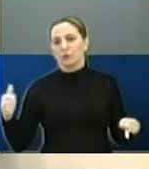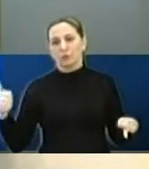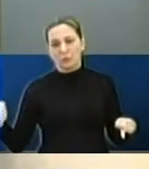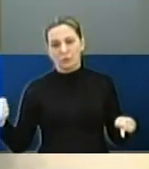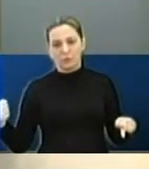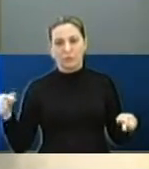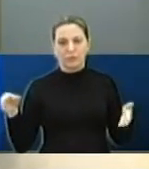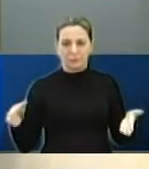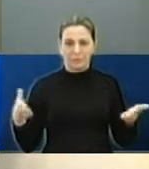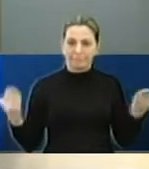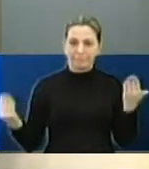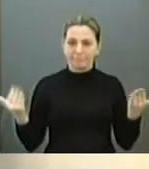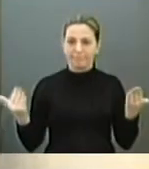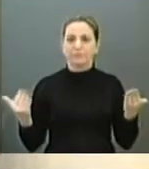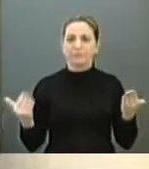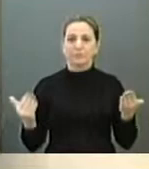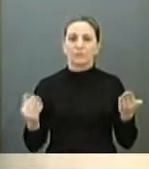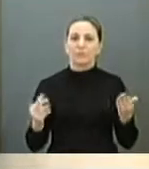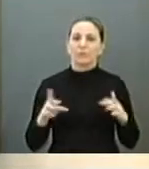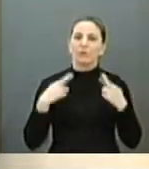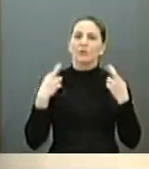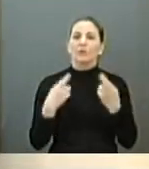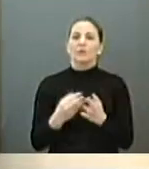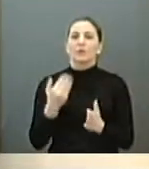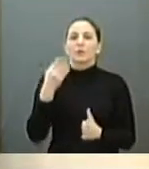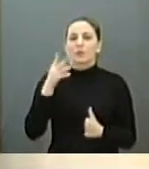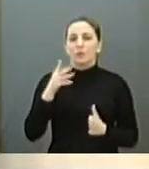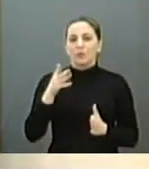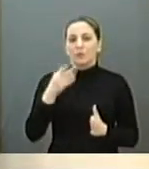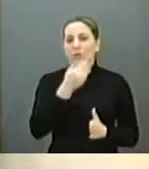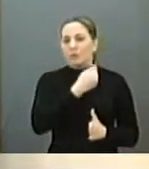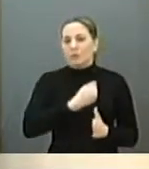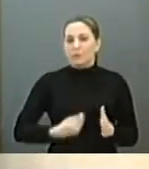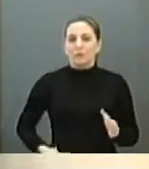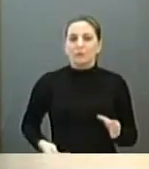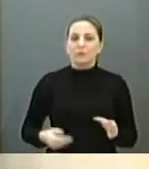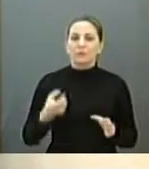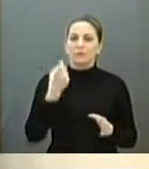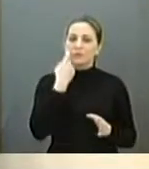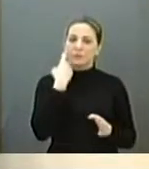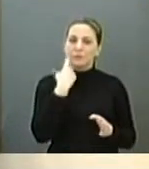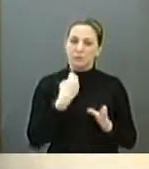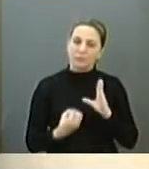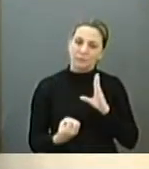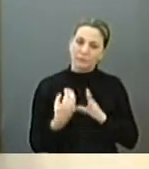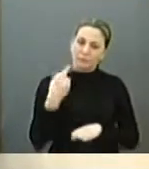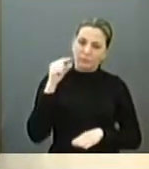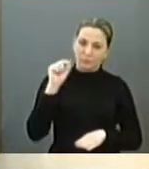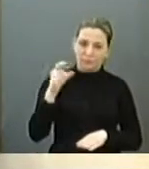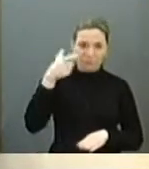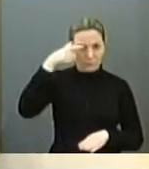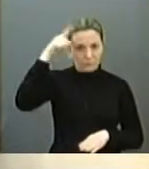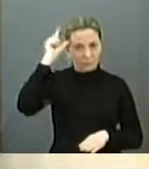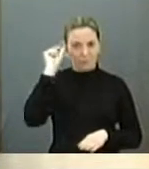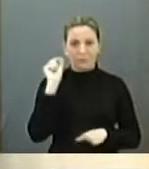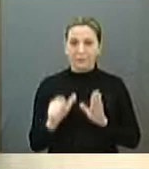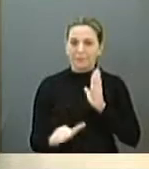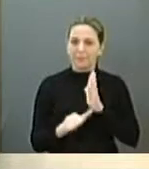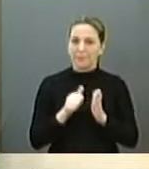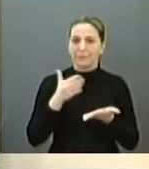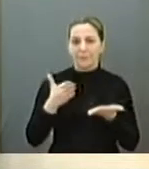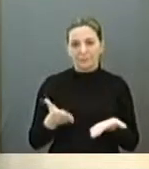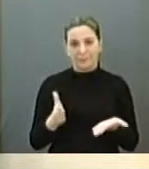também é a audiência pública de sexta-feira, onde, talvez pela primeira vez,